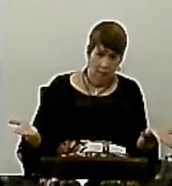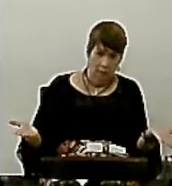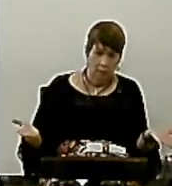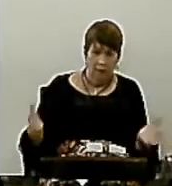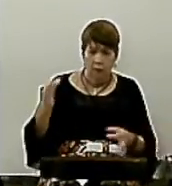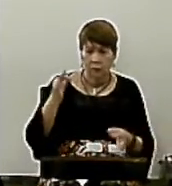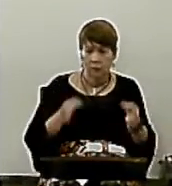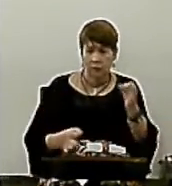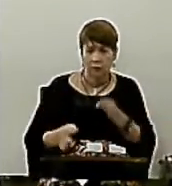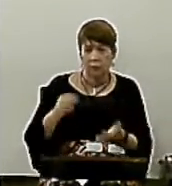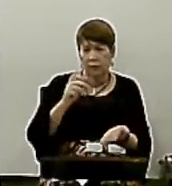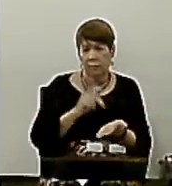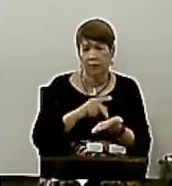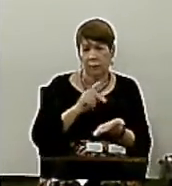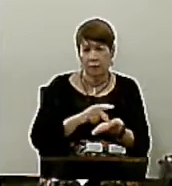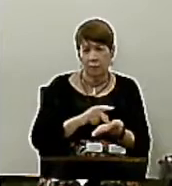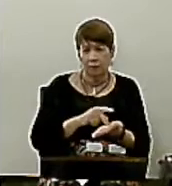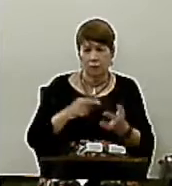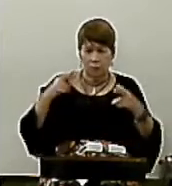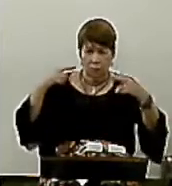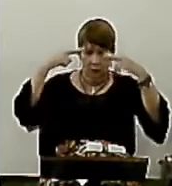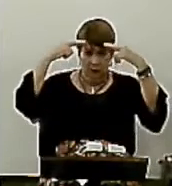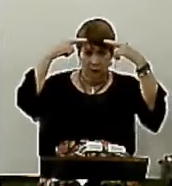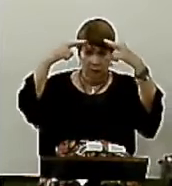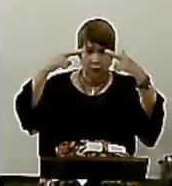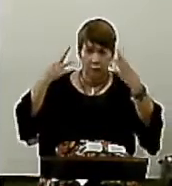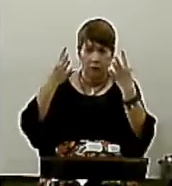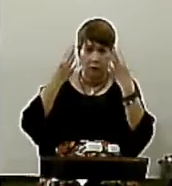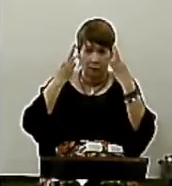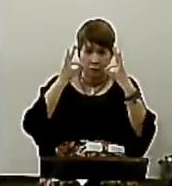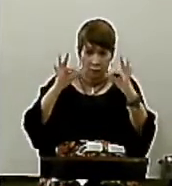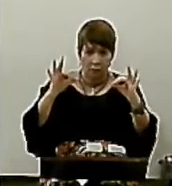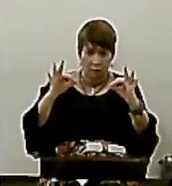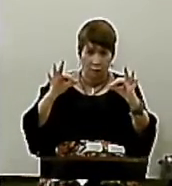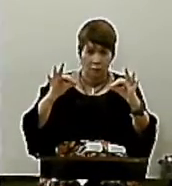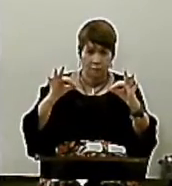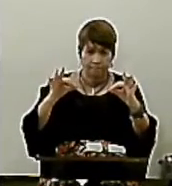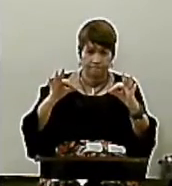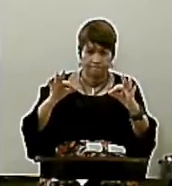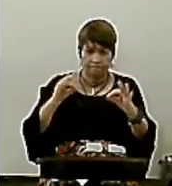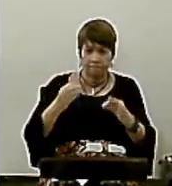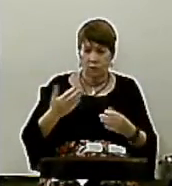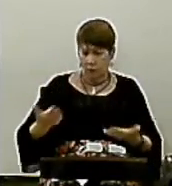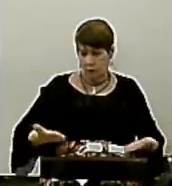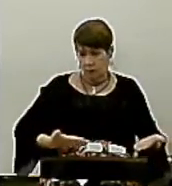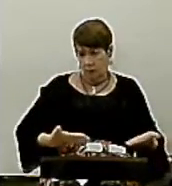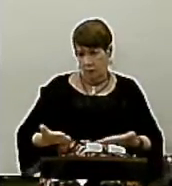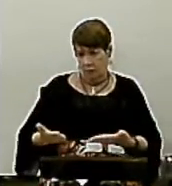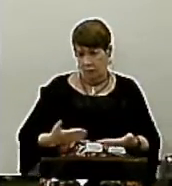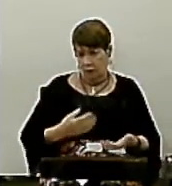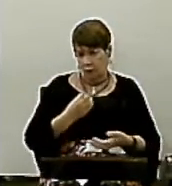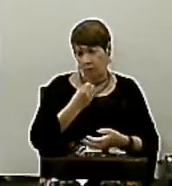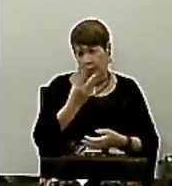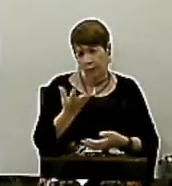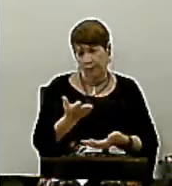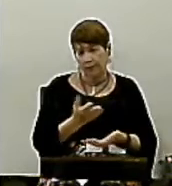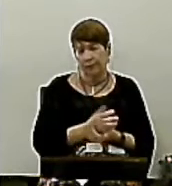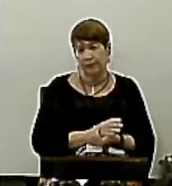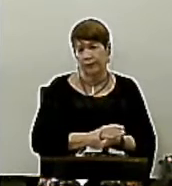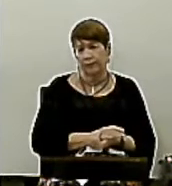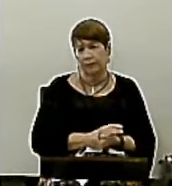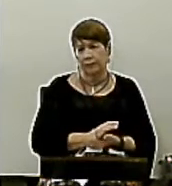sinceridade A verdade O respeito A atenção O bom O Serviço E não O oposto